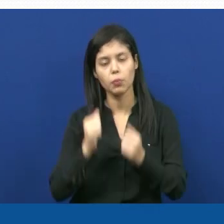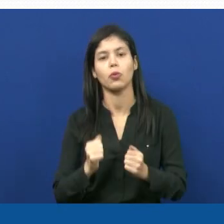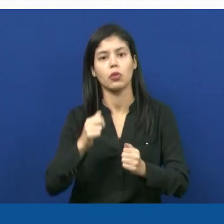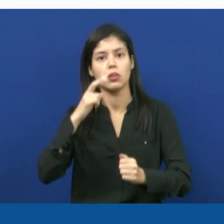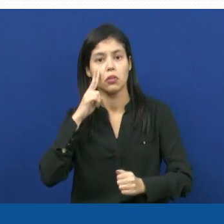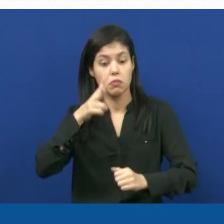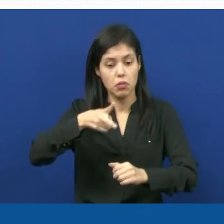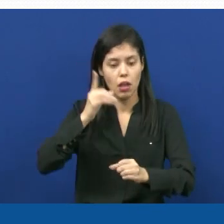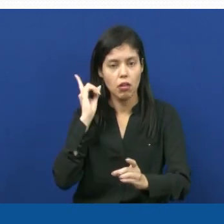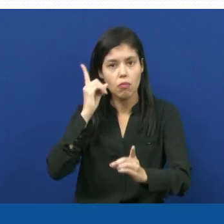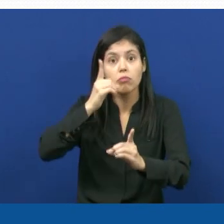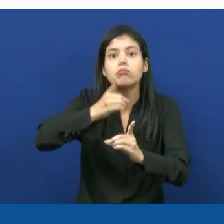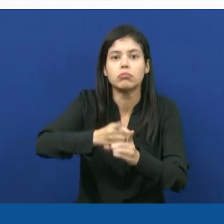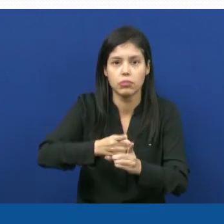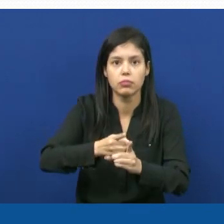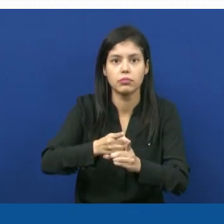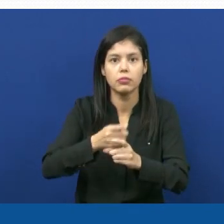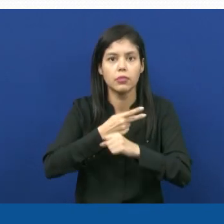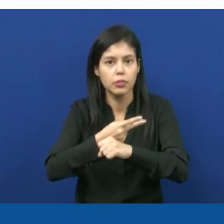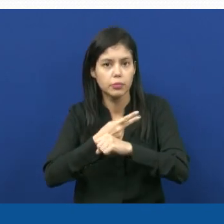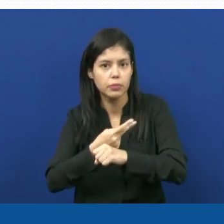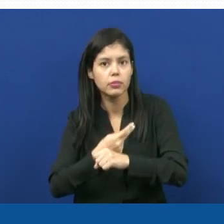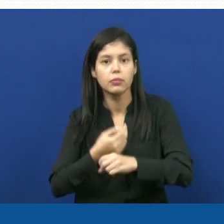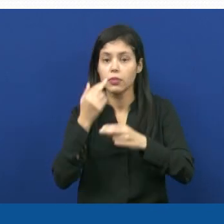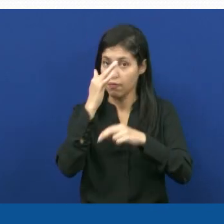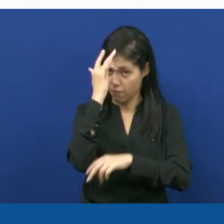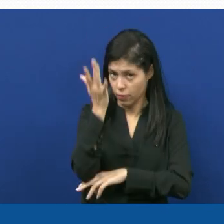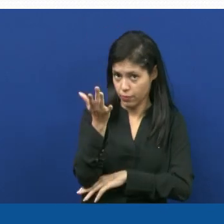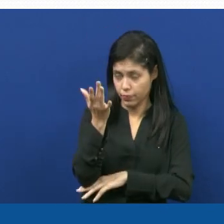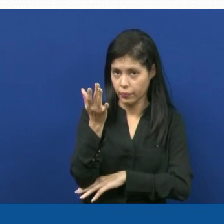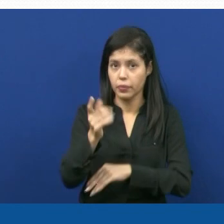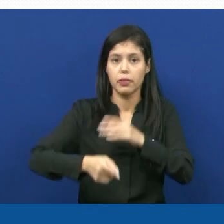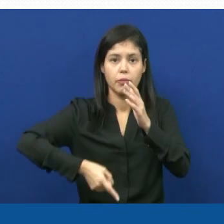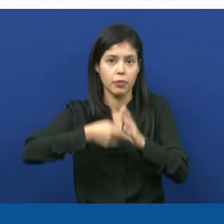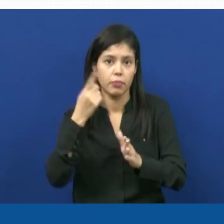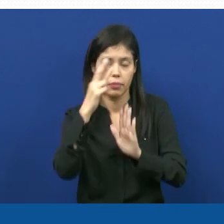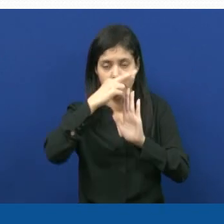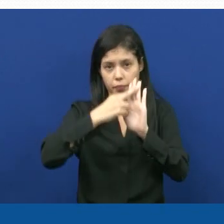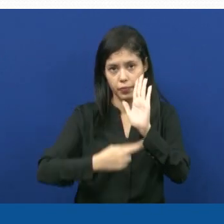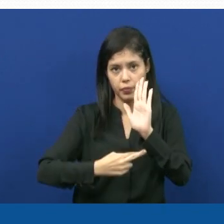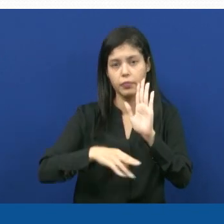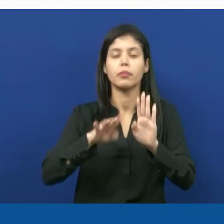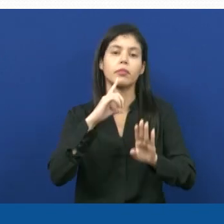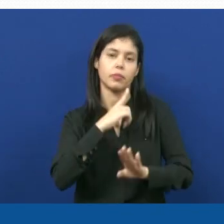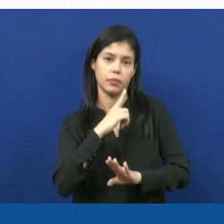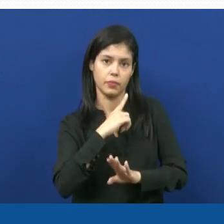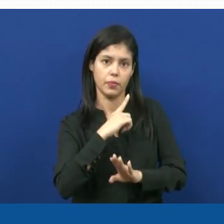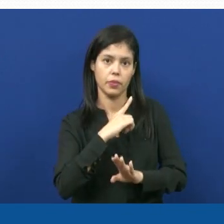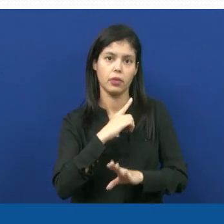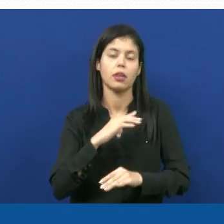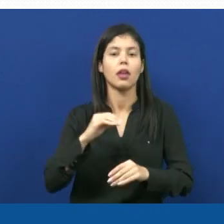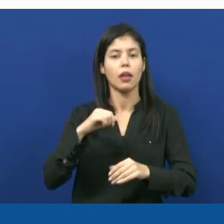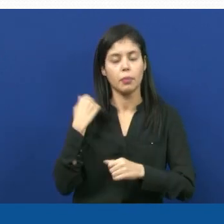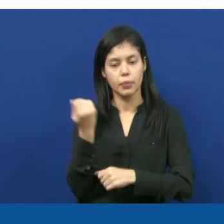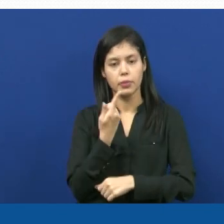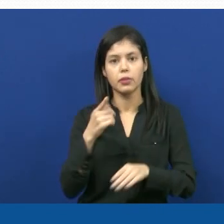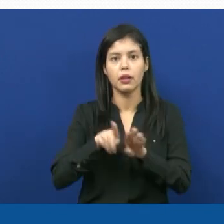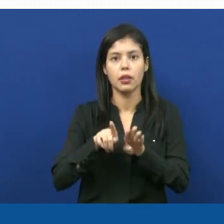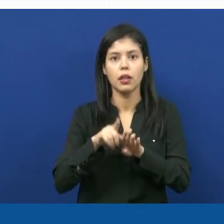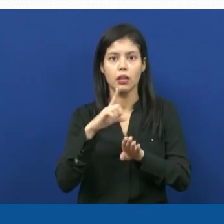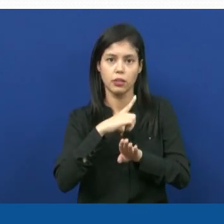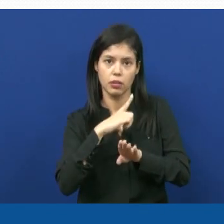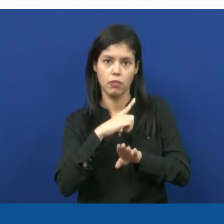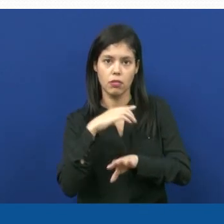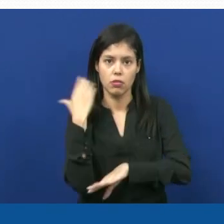com que ela seja identificada com facilidade. A primeira regrinha para que a gente consiga estabelecer essa nomenclatura